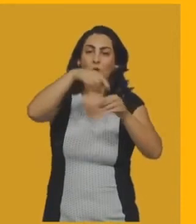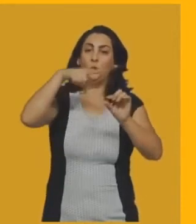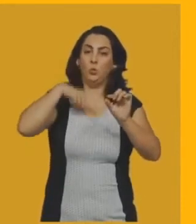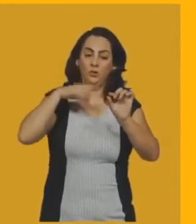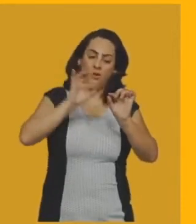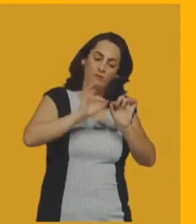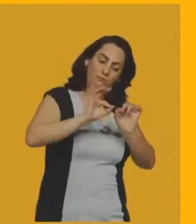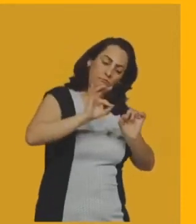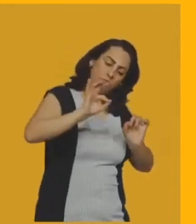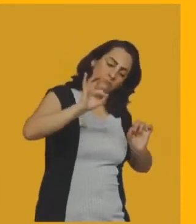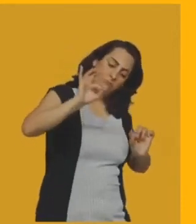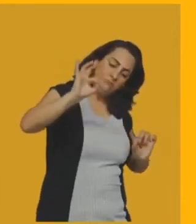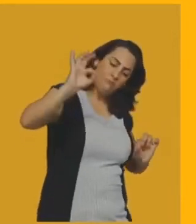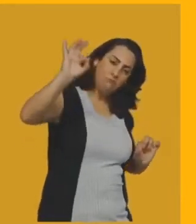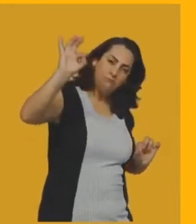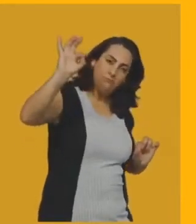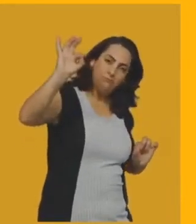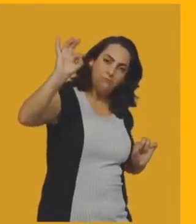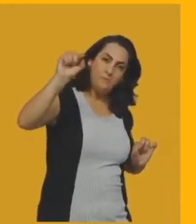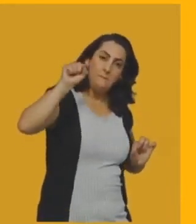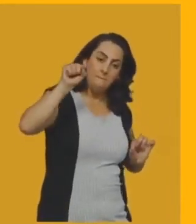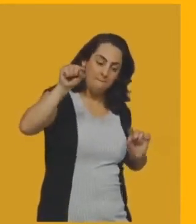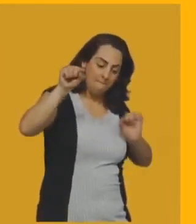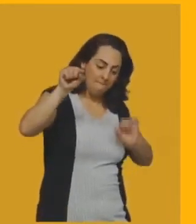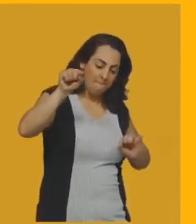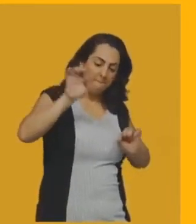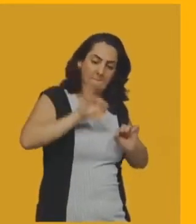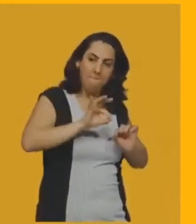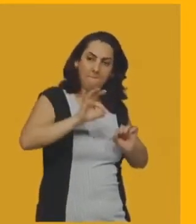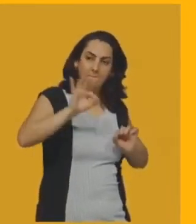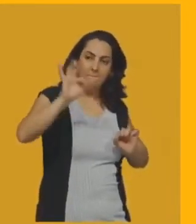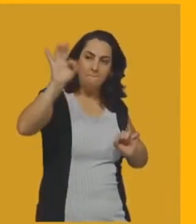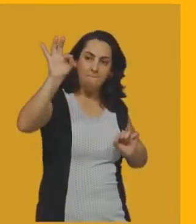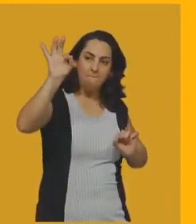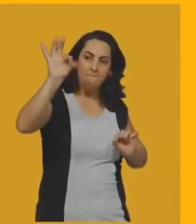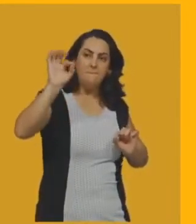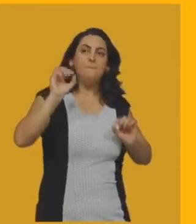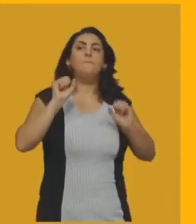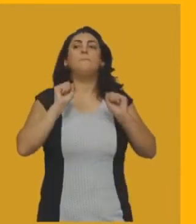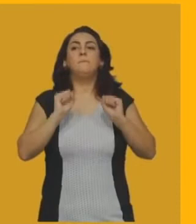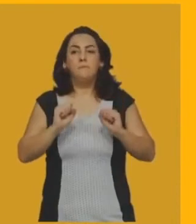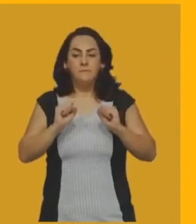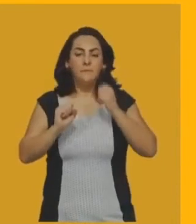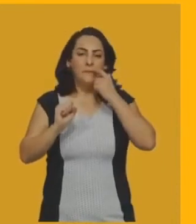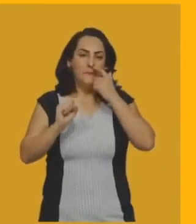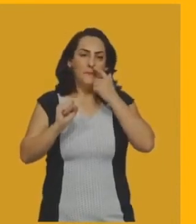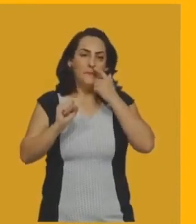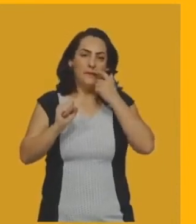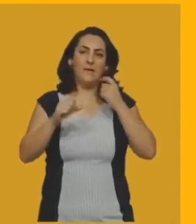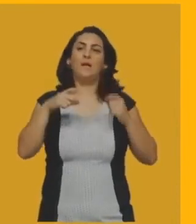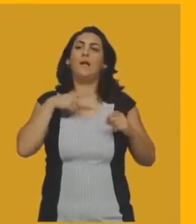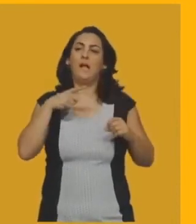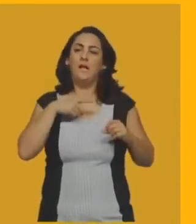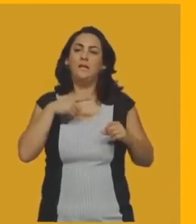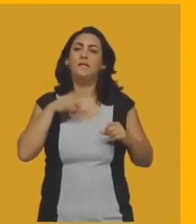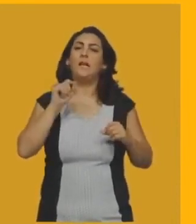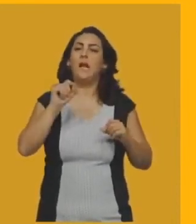transversal, né, concorrente, passou nesse ponto, travessou, né, transversal, né, também